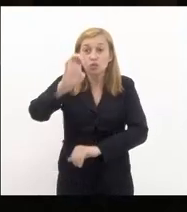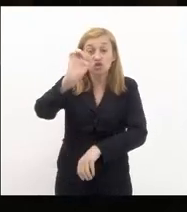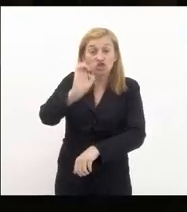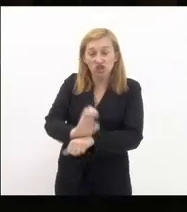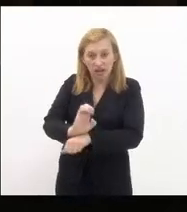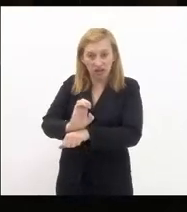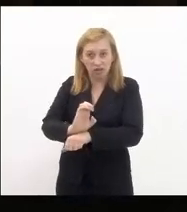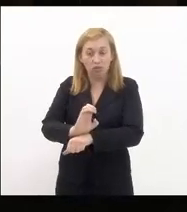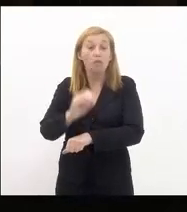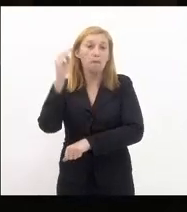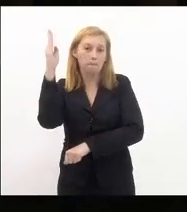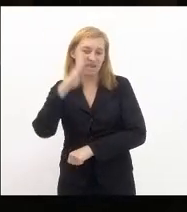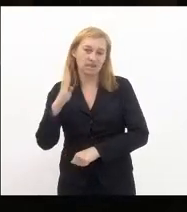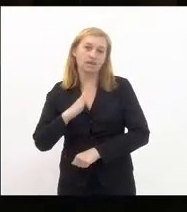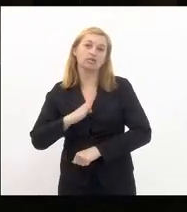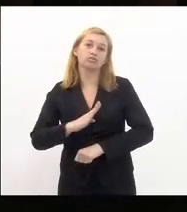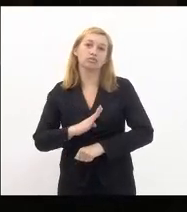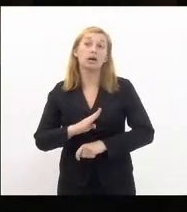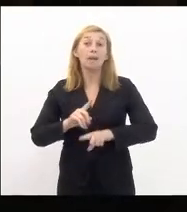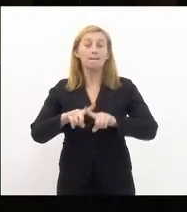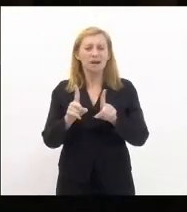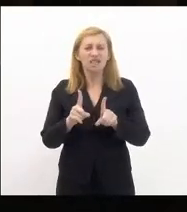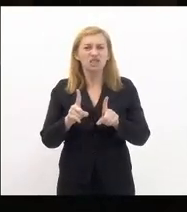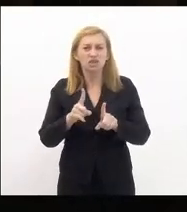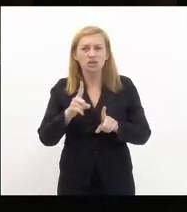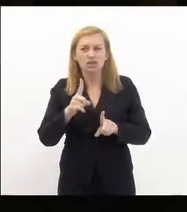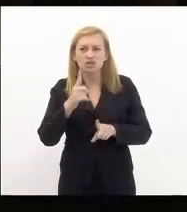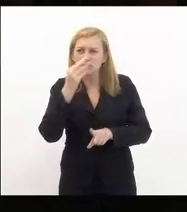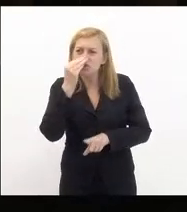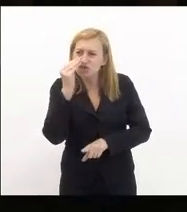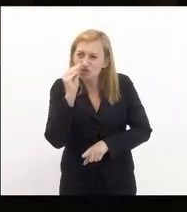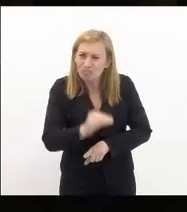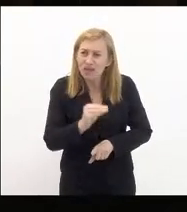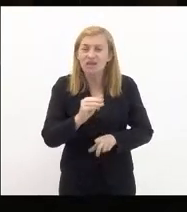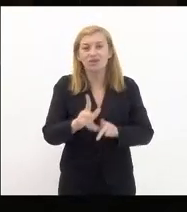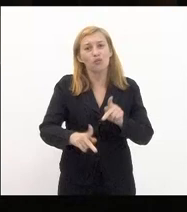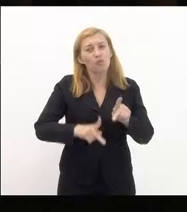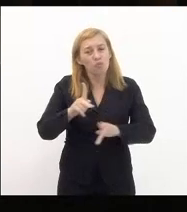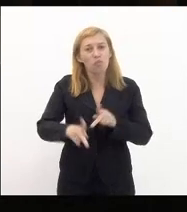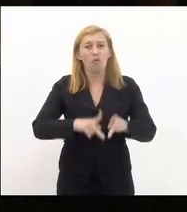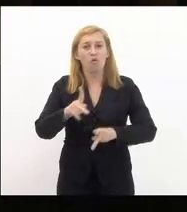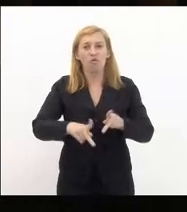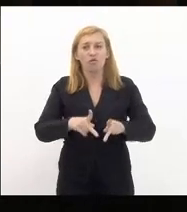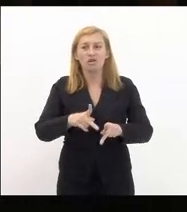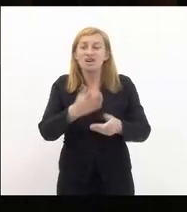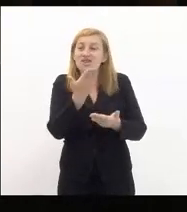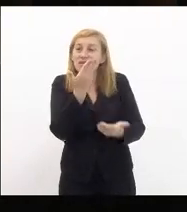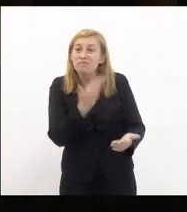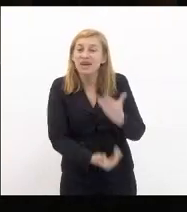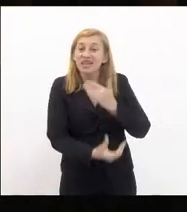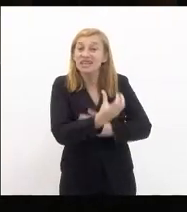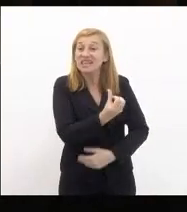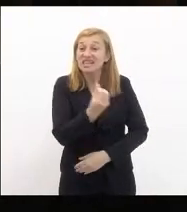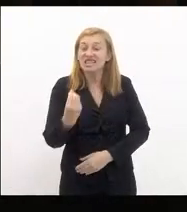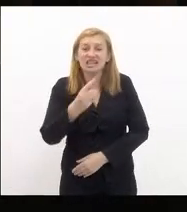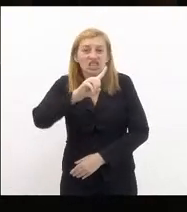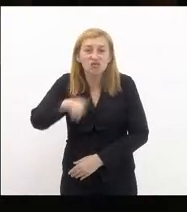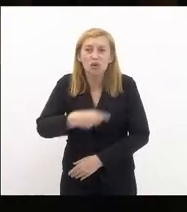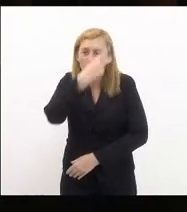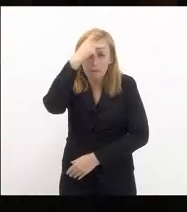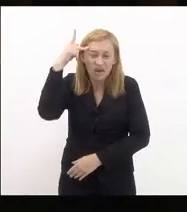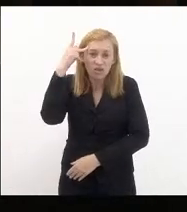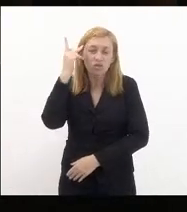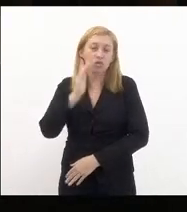brasileiro mas humilha a sua população que perdeu 600 mil pessoas